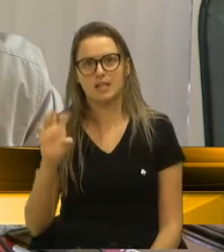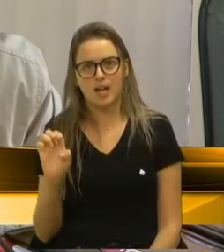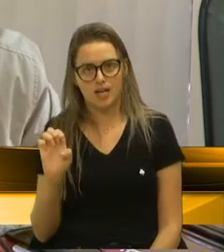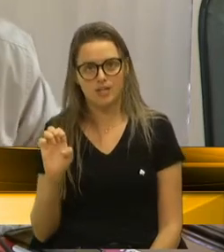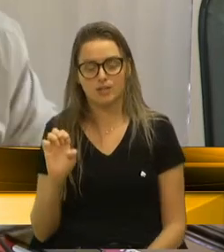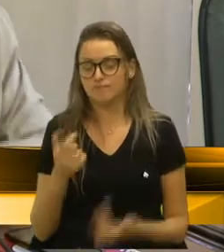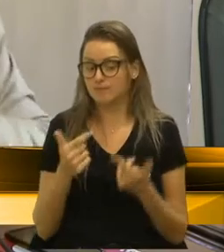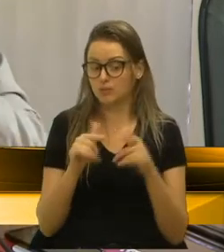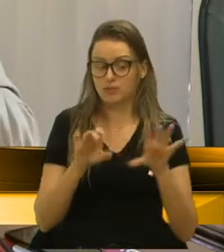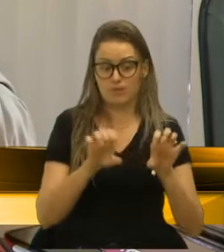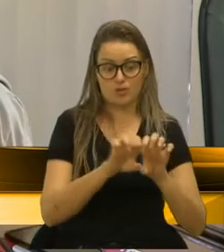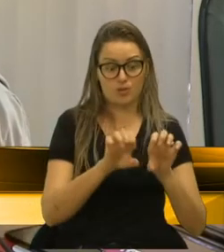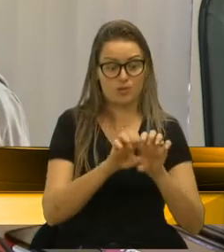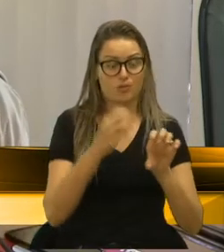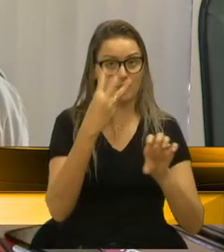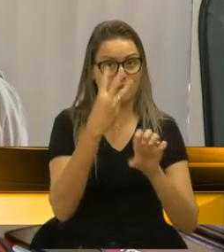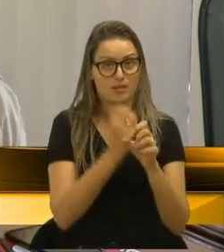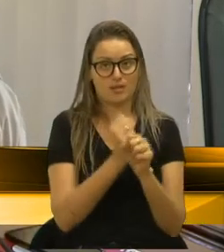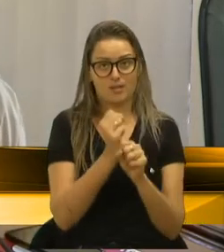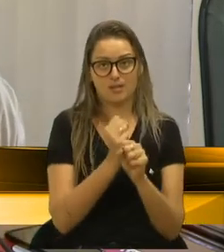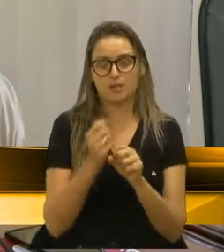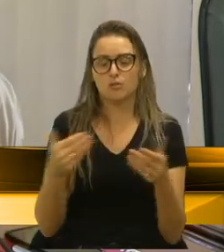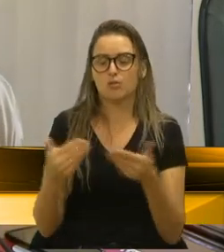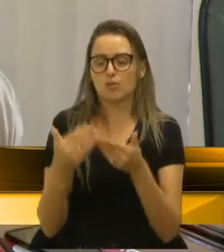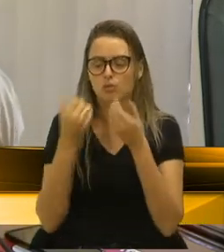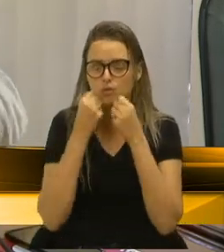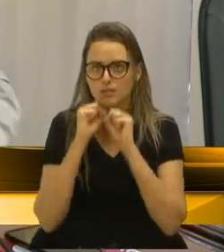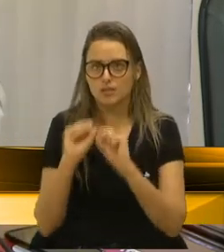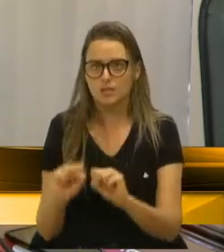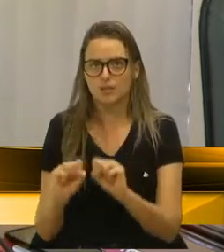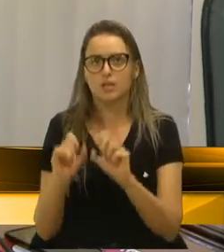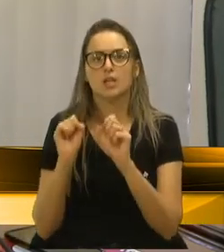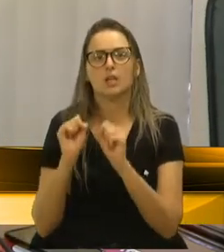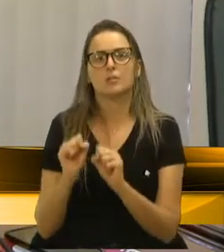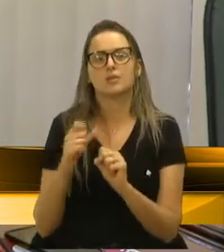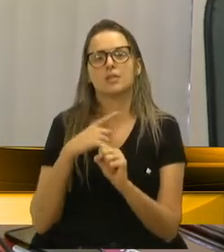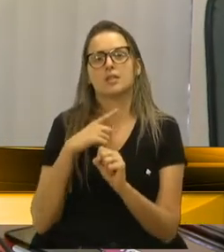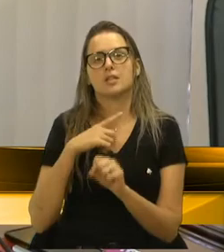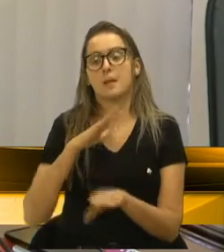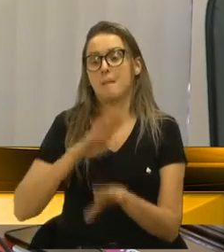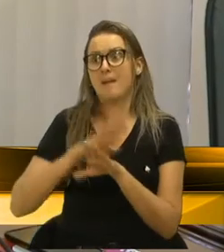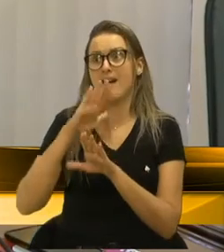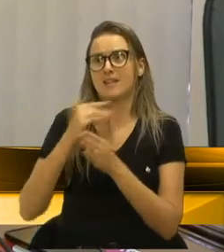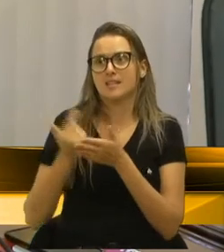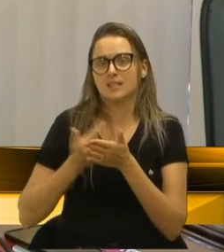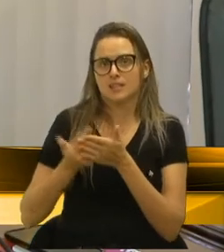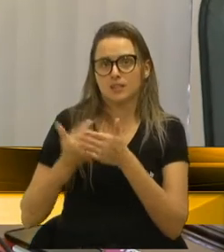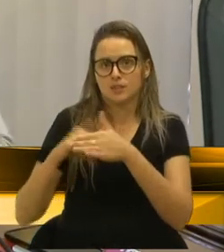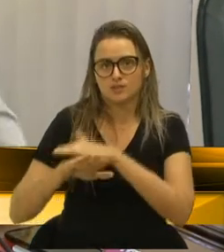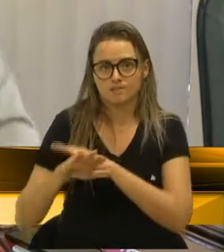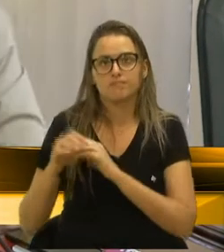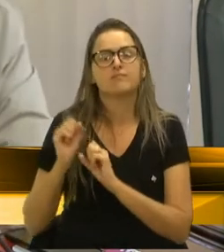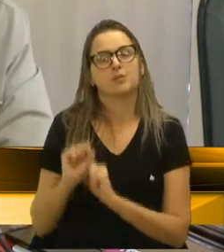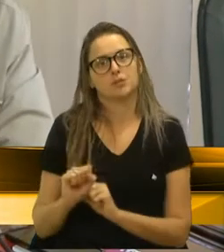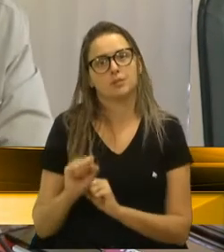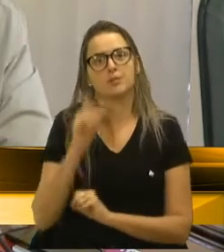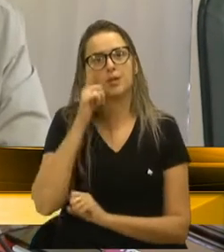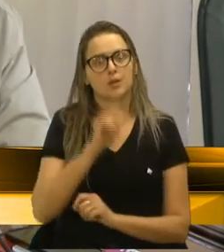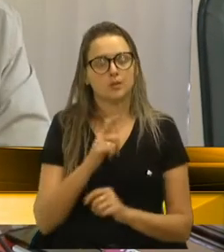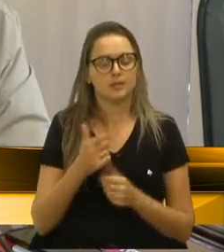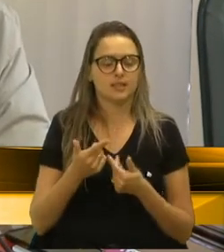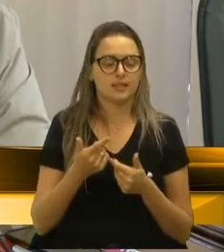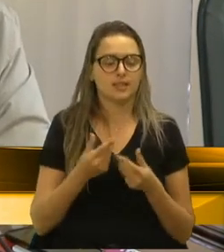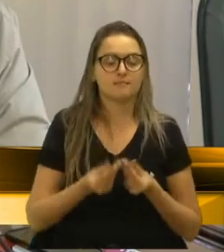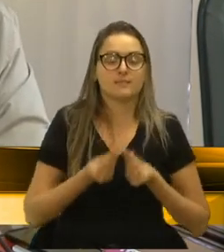três anos, hoje a secretaria poderia dispor de muitos mais livros para poder distribuir